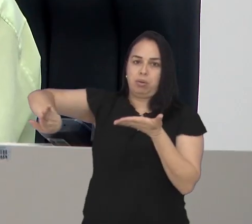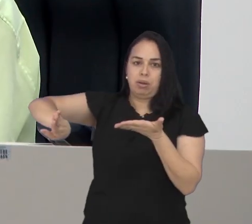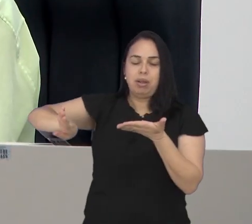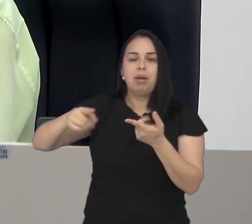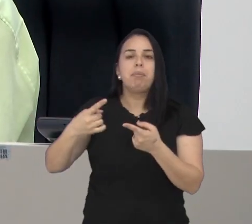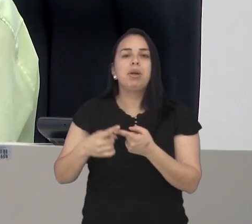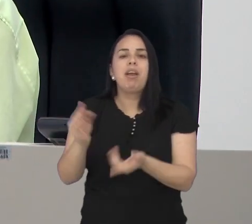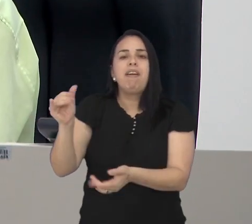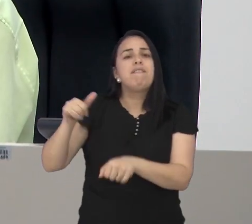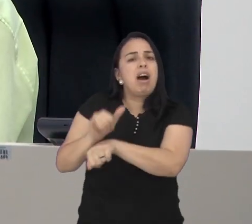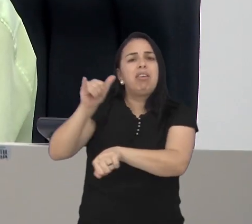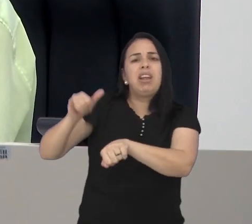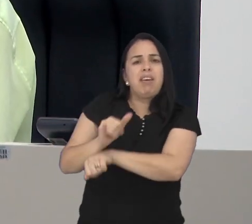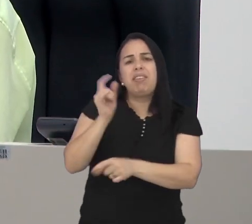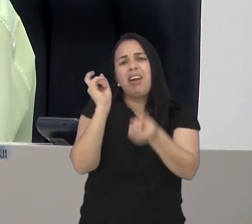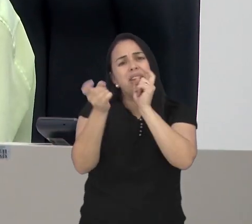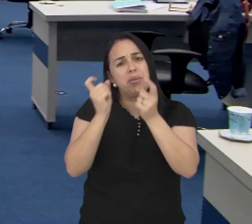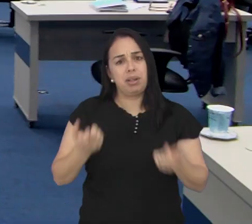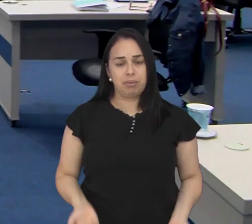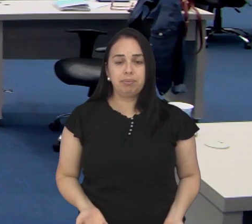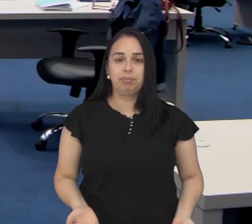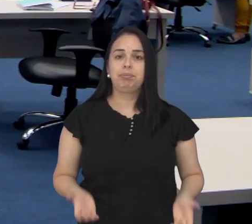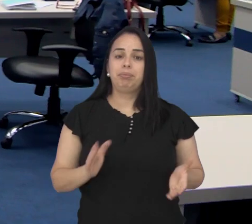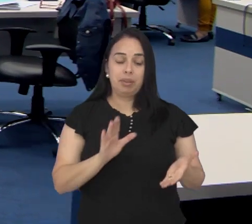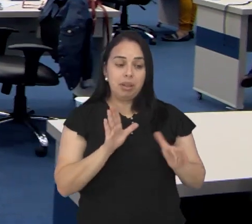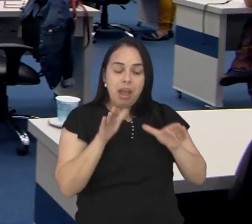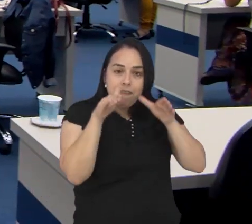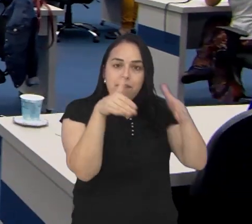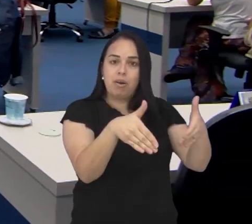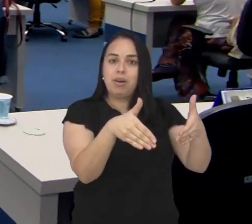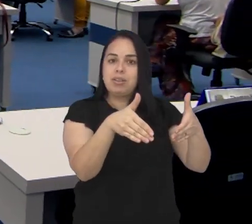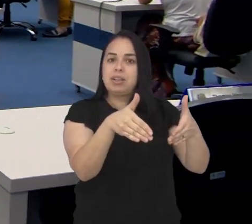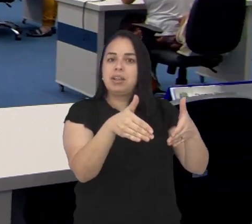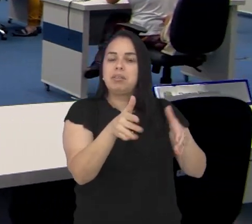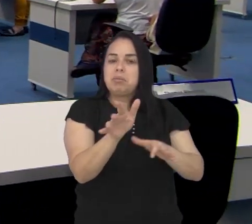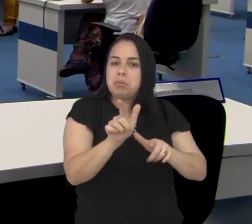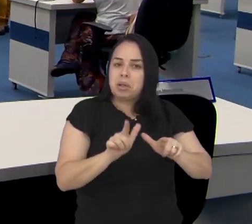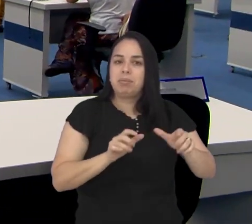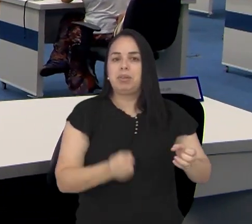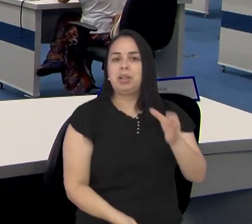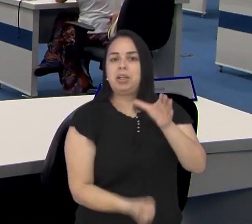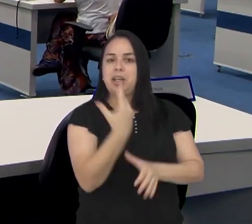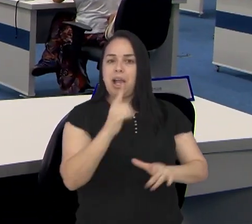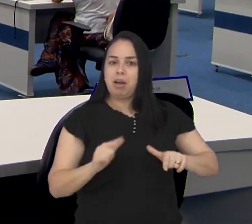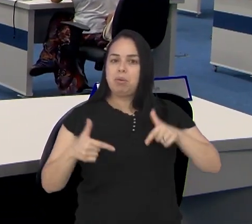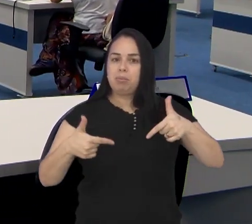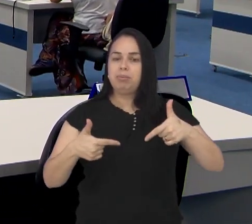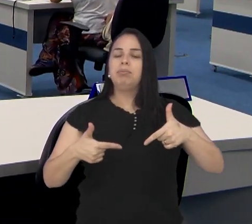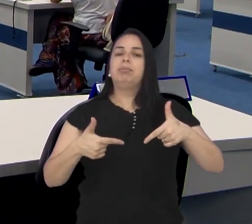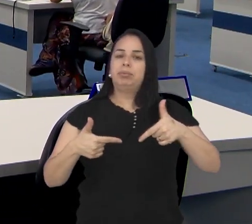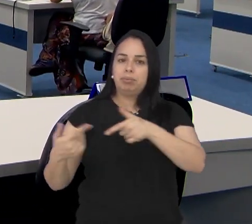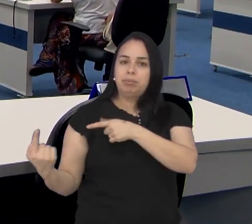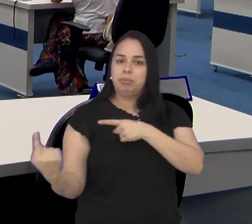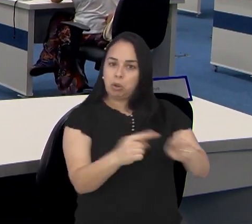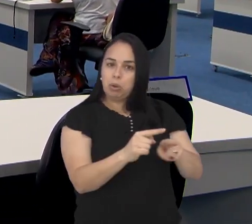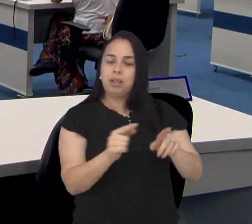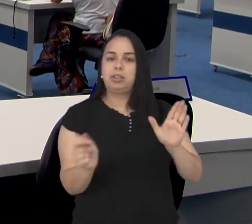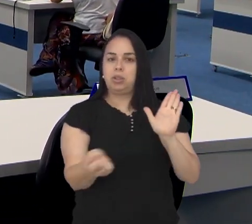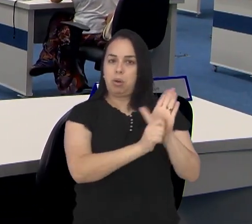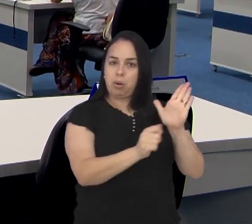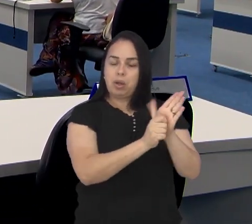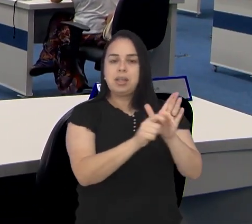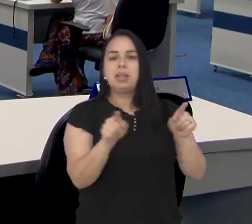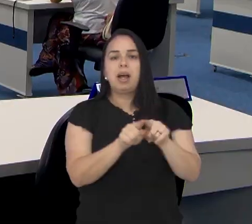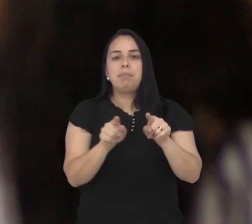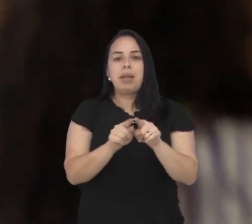função de ausências nas reuniões do órgão. O COMAD se dedica a desenvolver políticas públicas de combate ao uso de drogas e